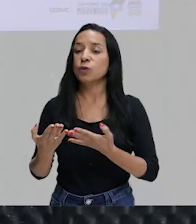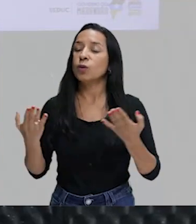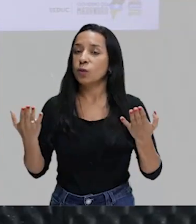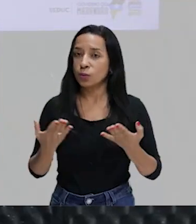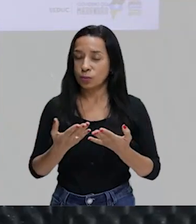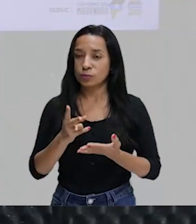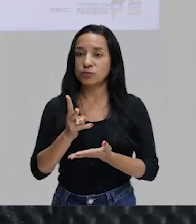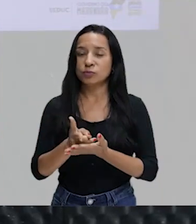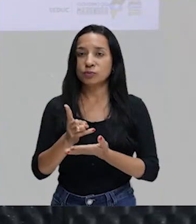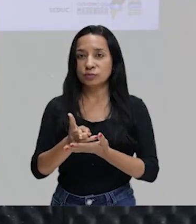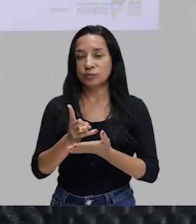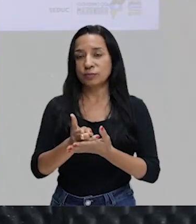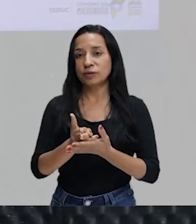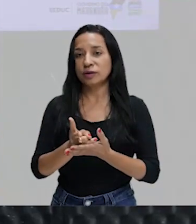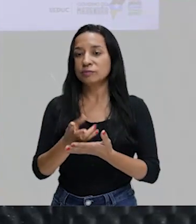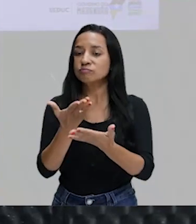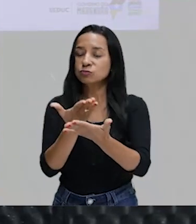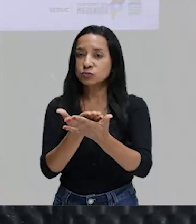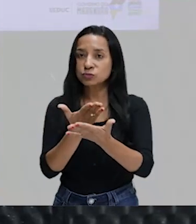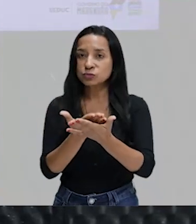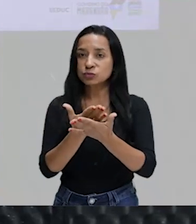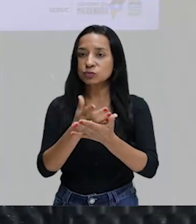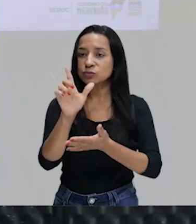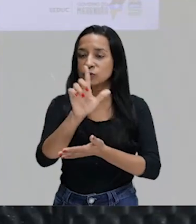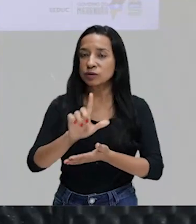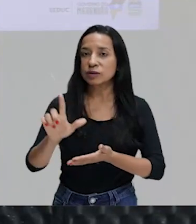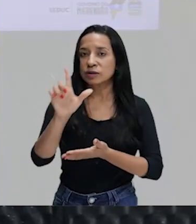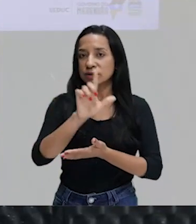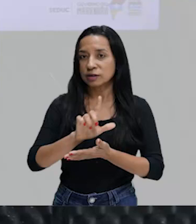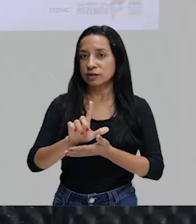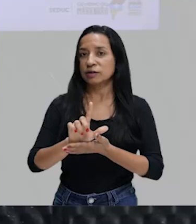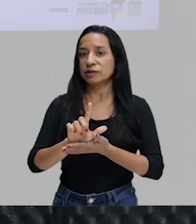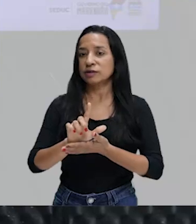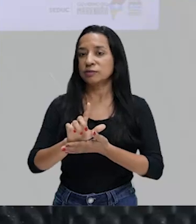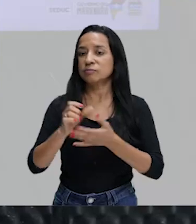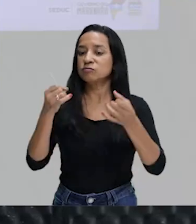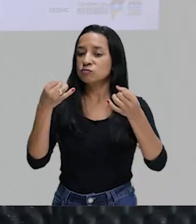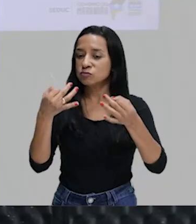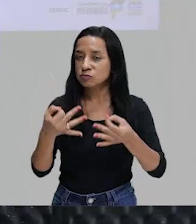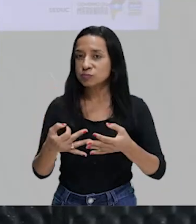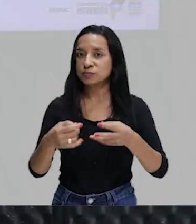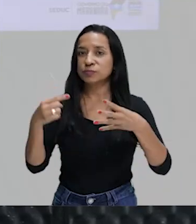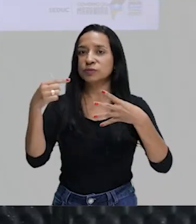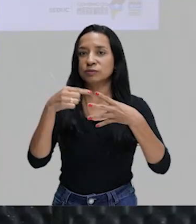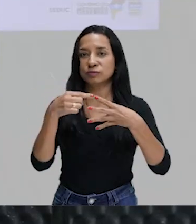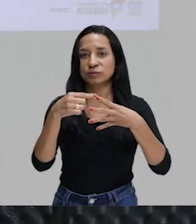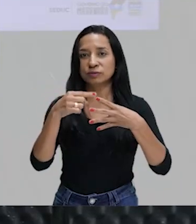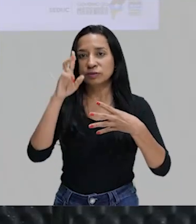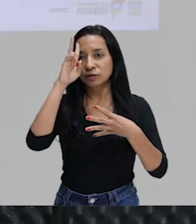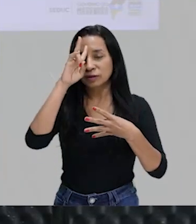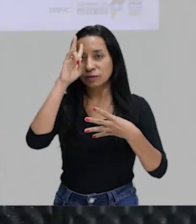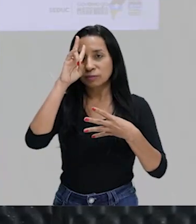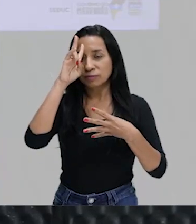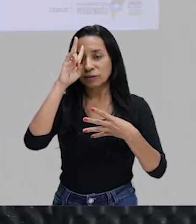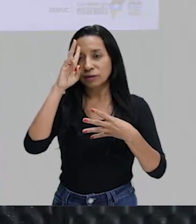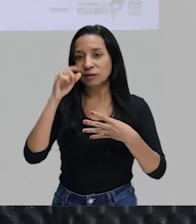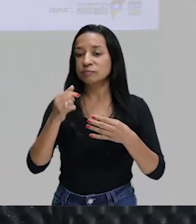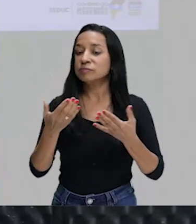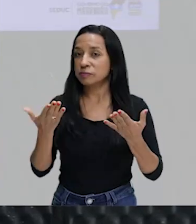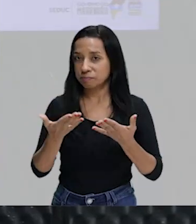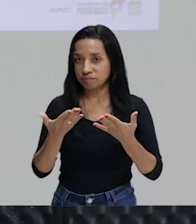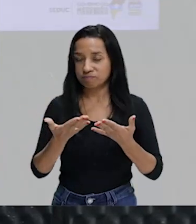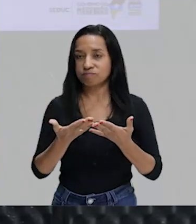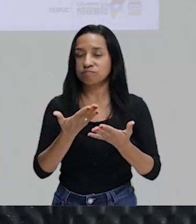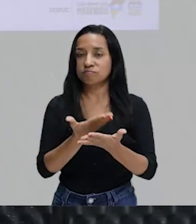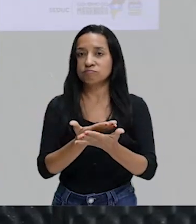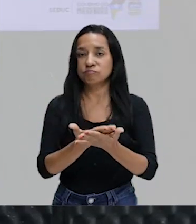continuar no trabalho com a literatura, vamos falar de simbolismo, lembrando que esta e outras aulas podem